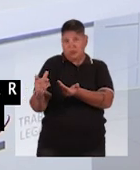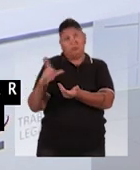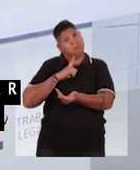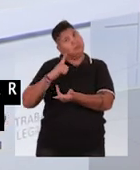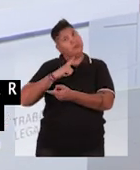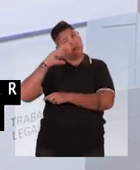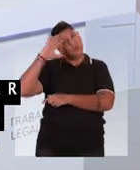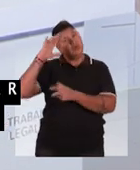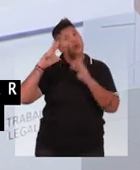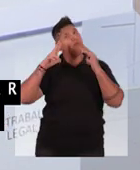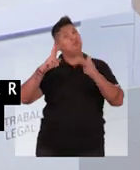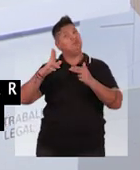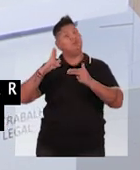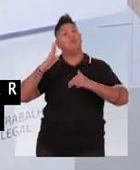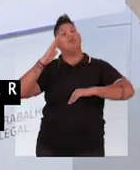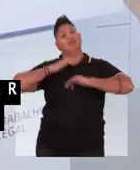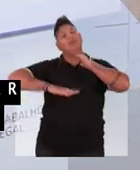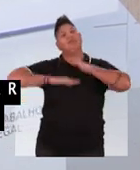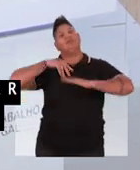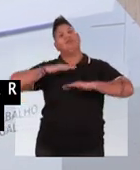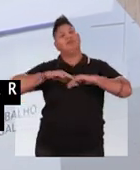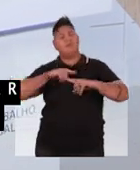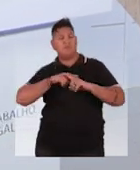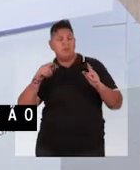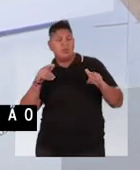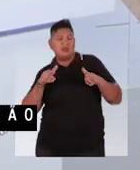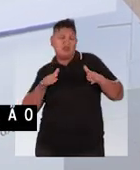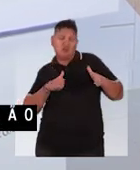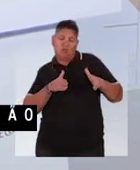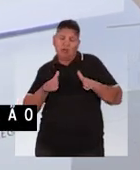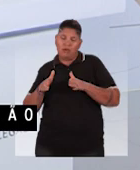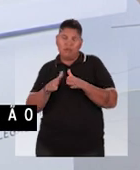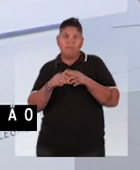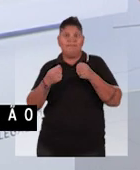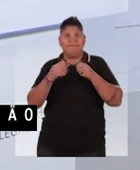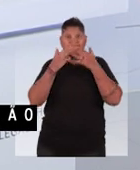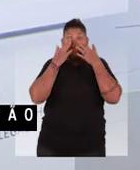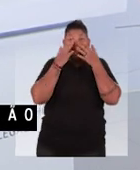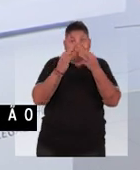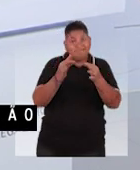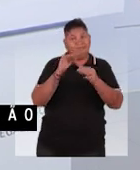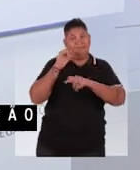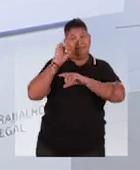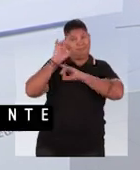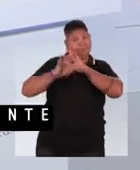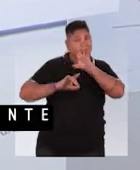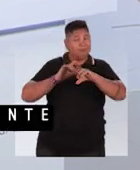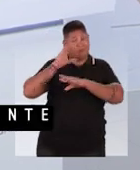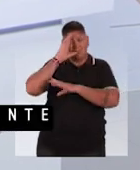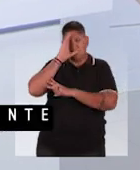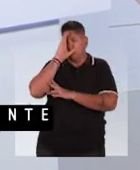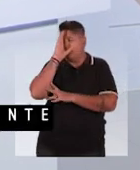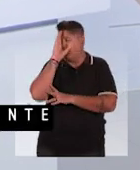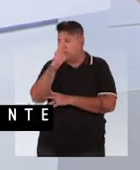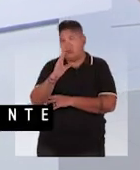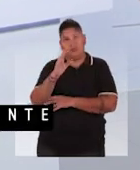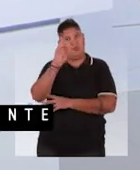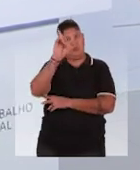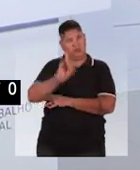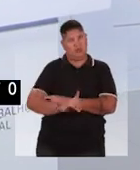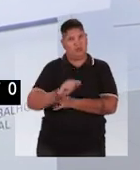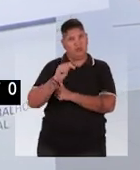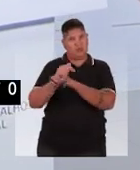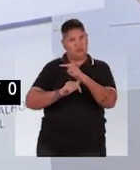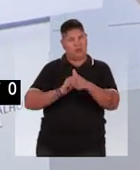sonho, jogar profissionalmente. Mas trilhar esse caminho exige atenção especial, principalmente no